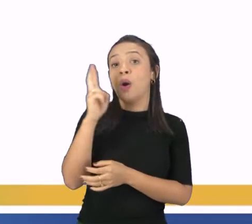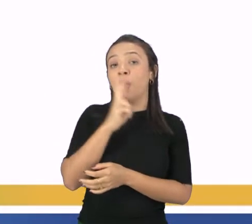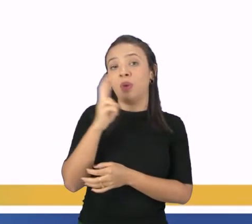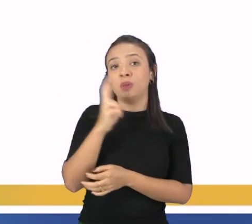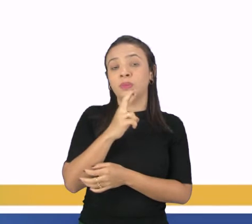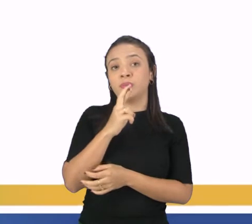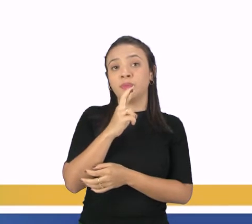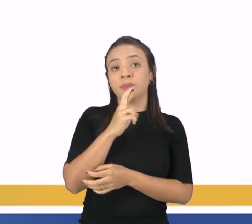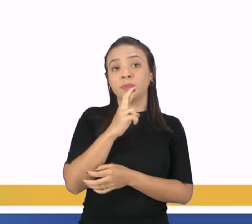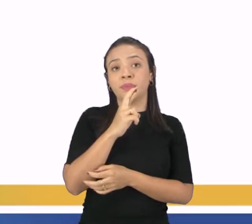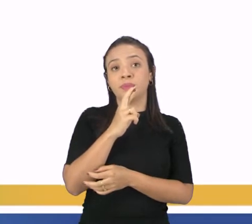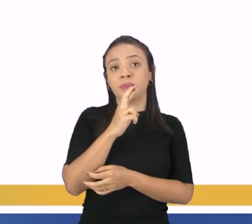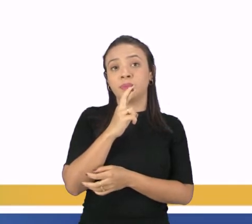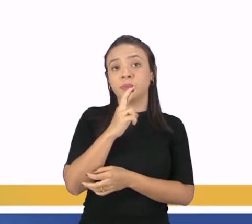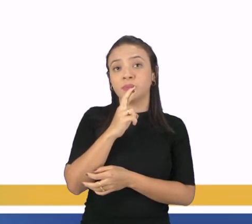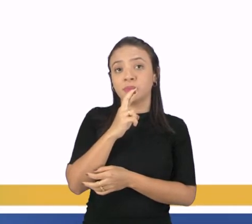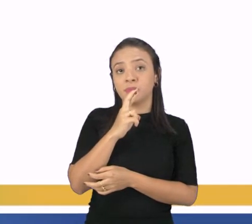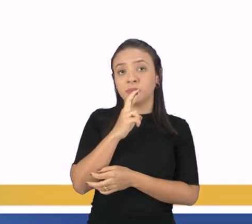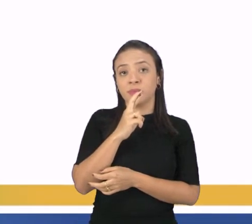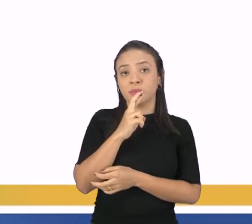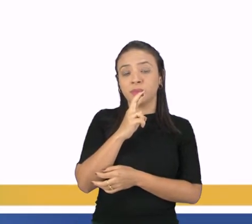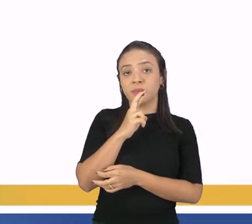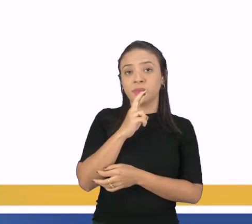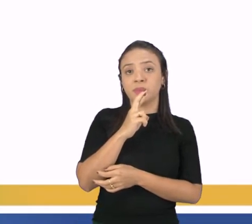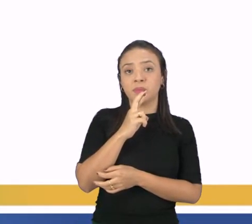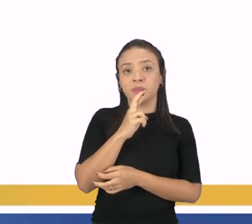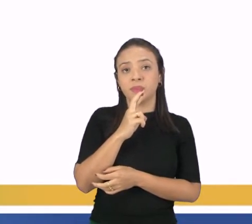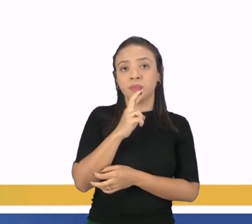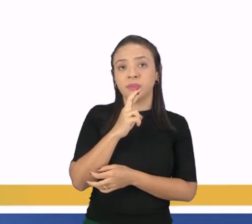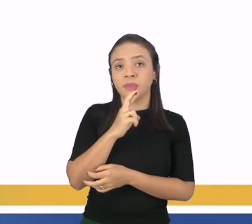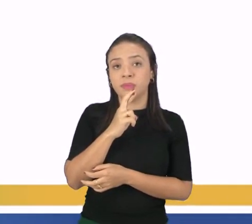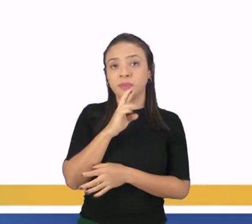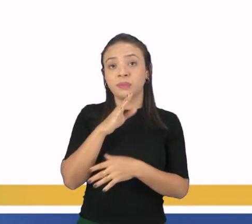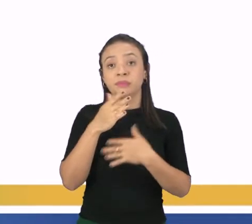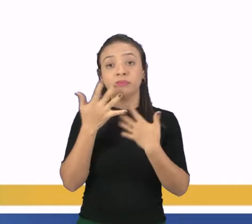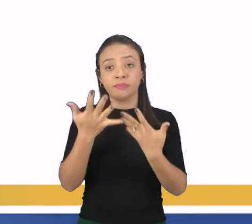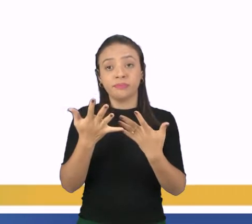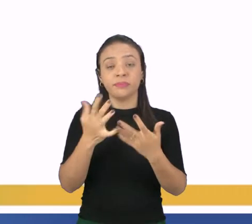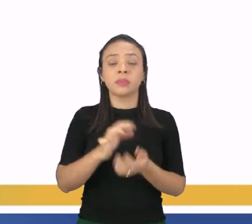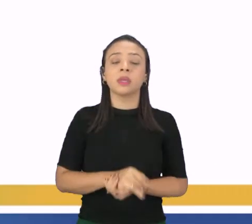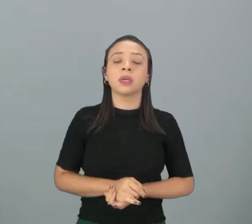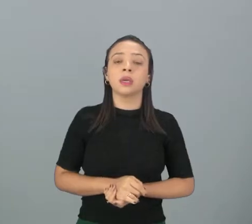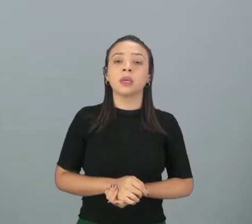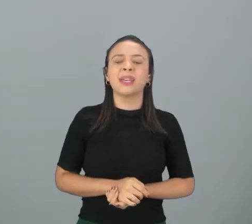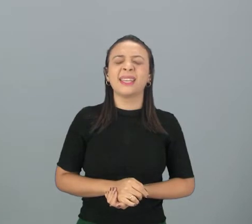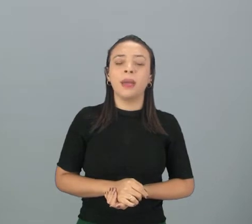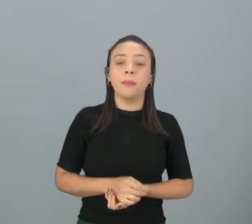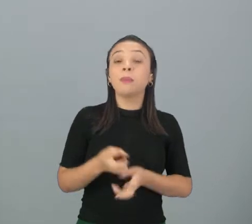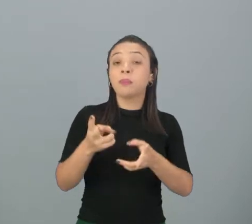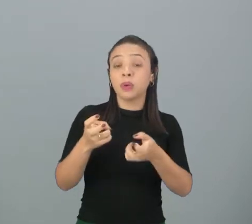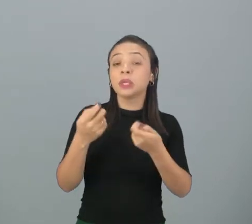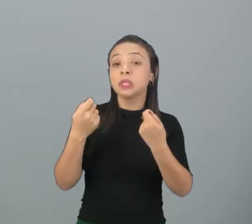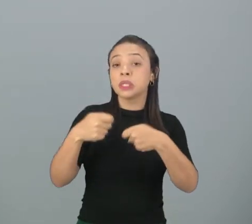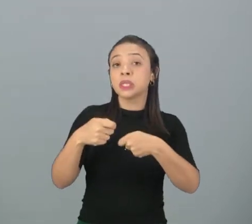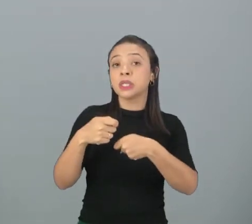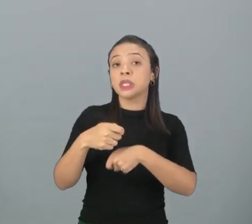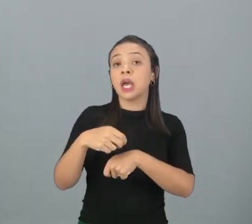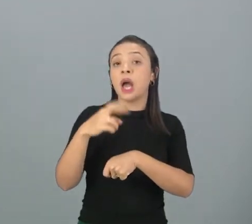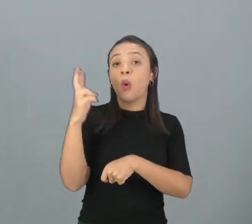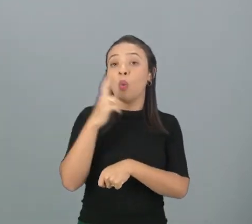como Dombás, que também tem etnia russa, a maioria, né? Então, de certo modo, Rússia tenta